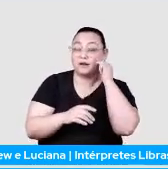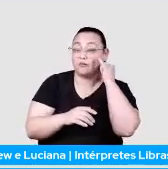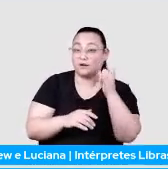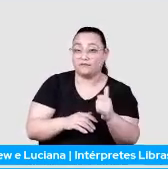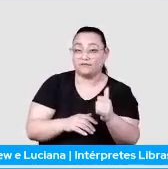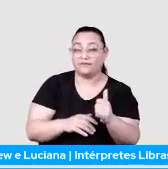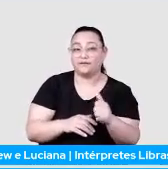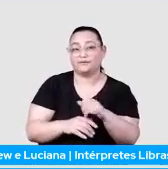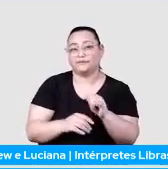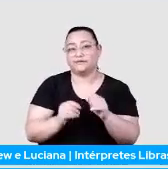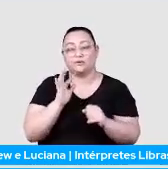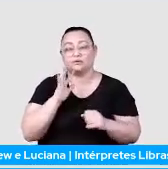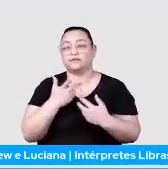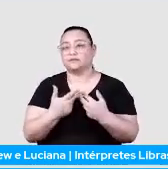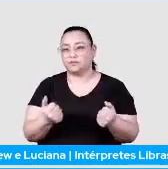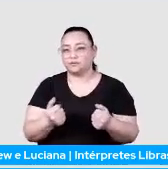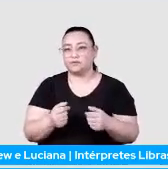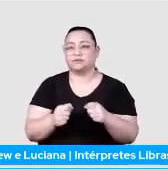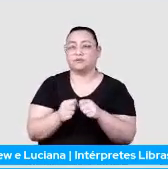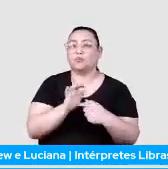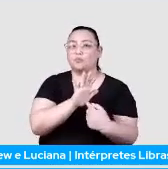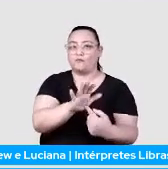job falhasse. E eu vou exemplificar isso aqui agora.